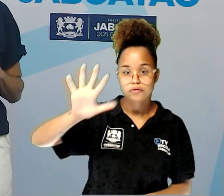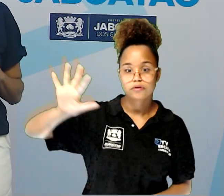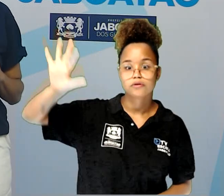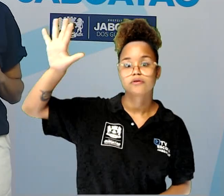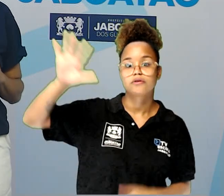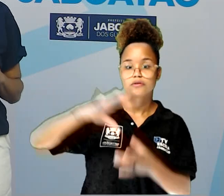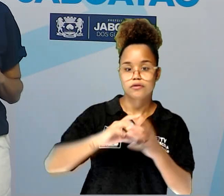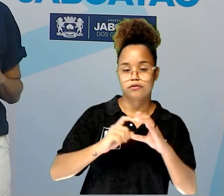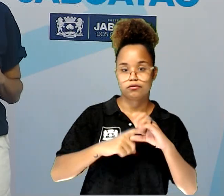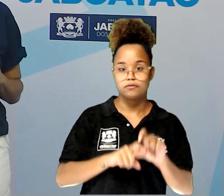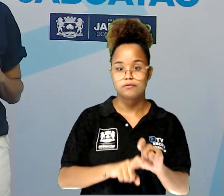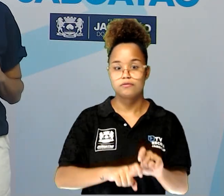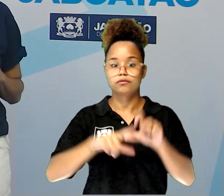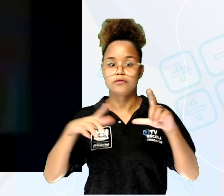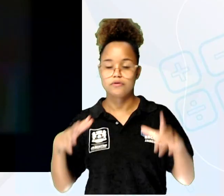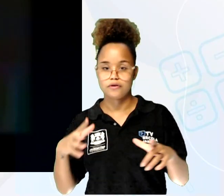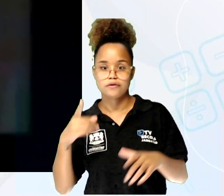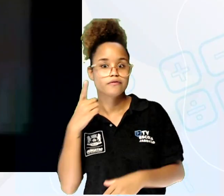Nova. Vamos ver?